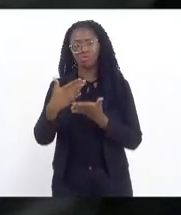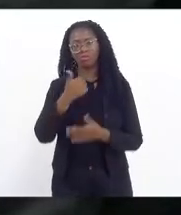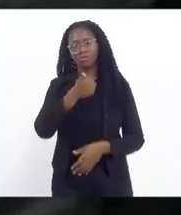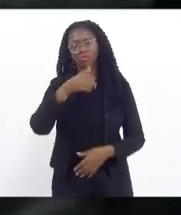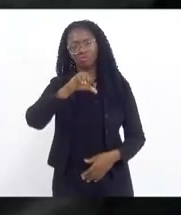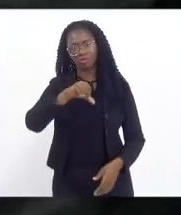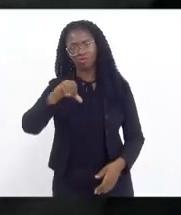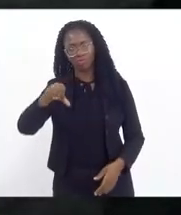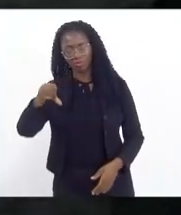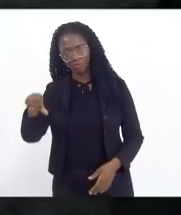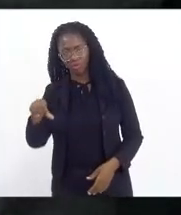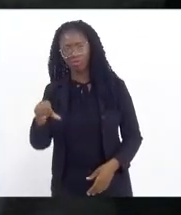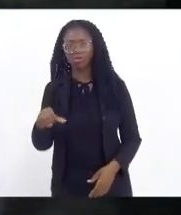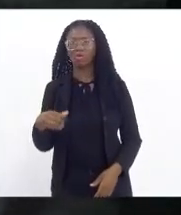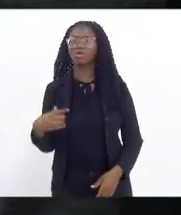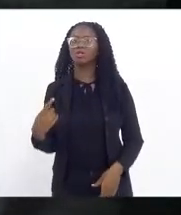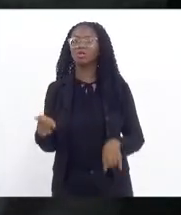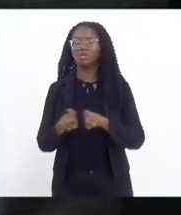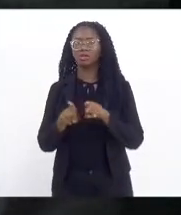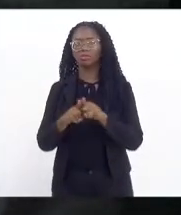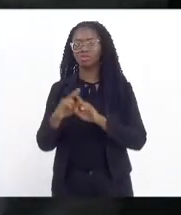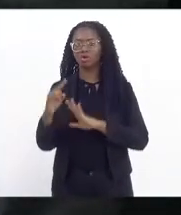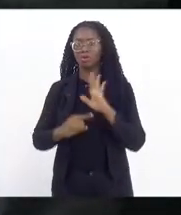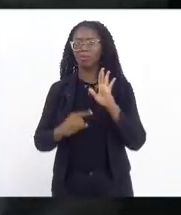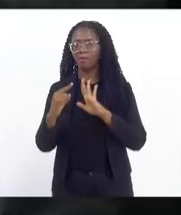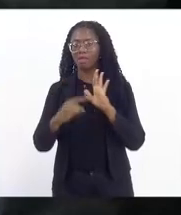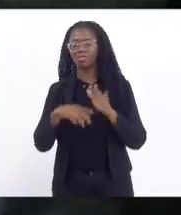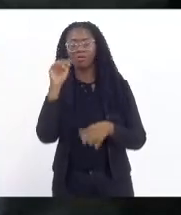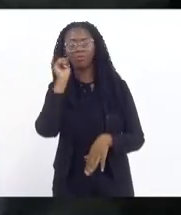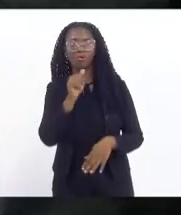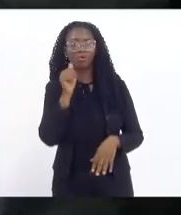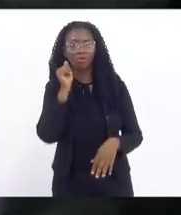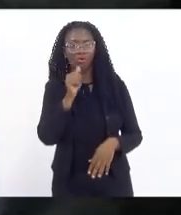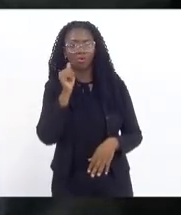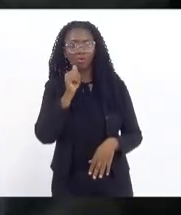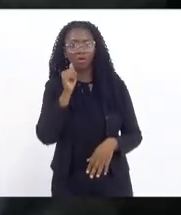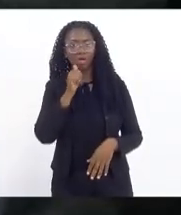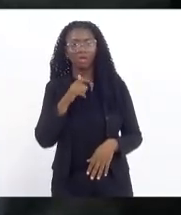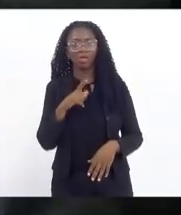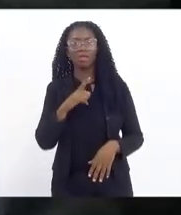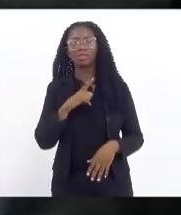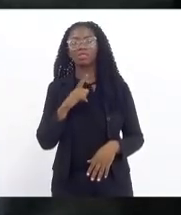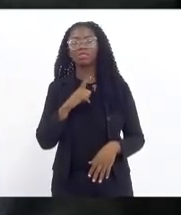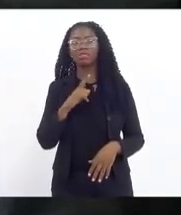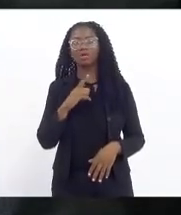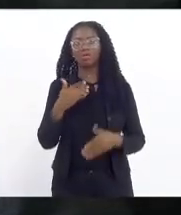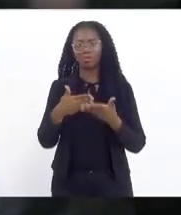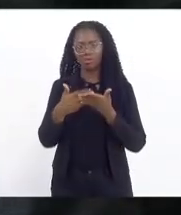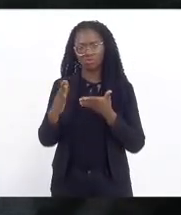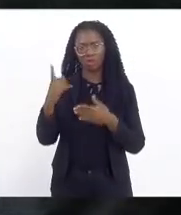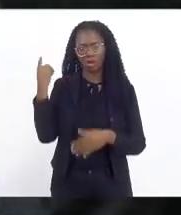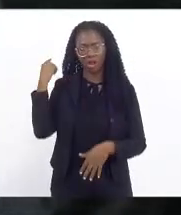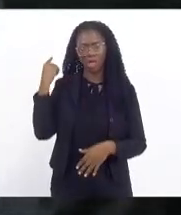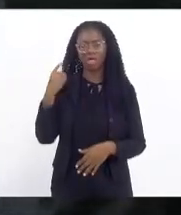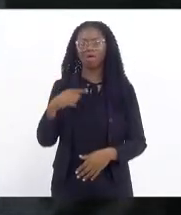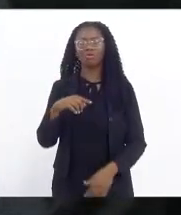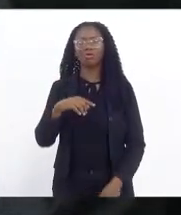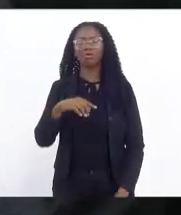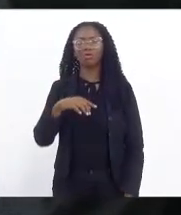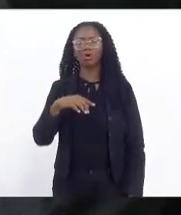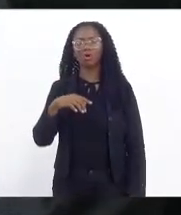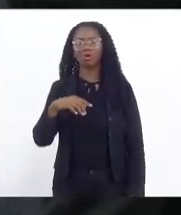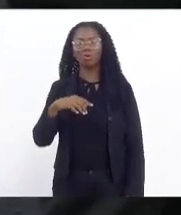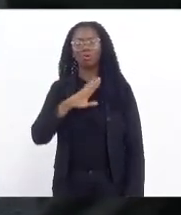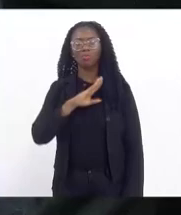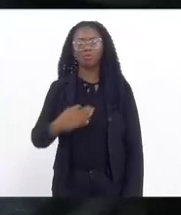dossiê Mulher tem 16 anos, foi implantado na gestão da então governadora Rosinha Garotinho. E a